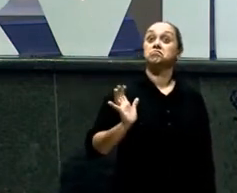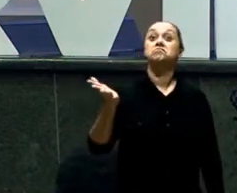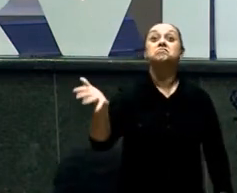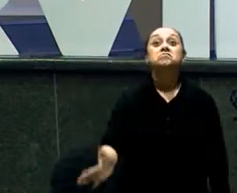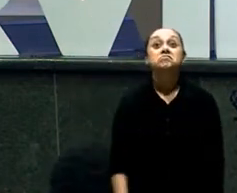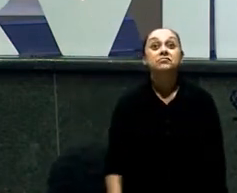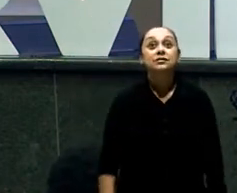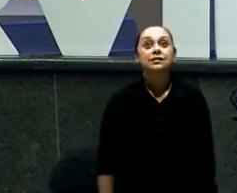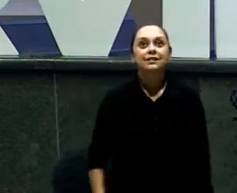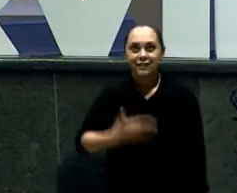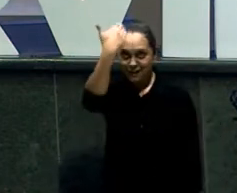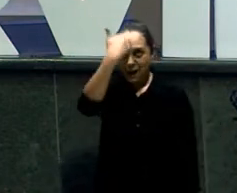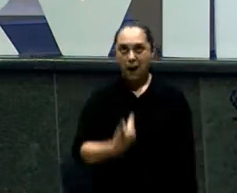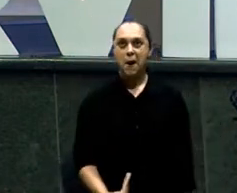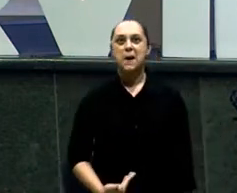Olha eu Aqui